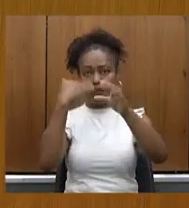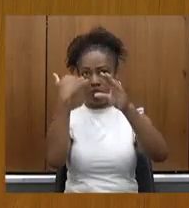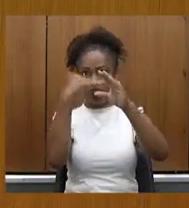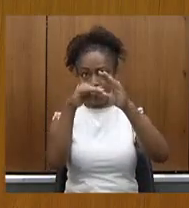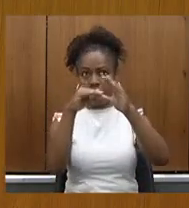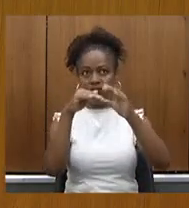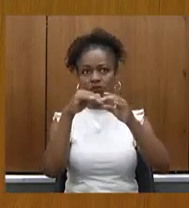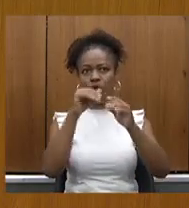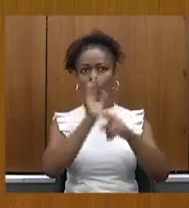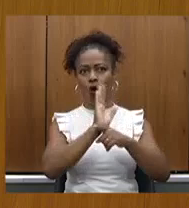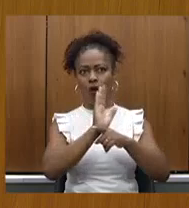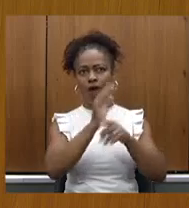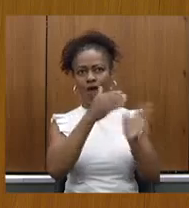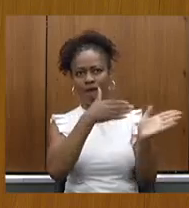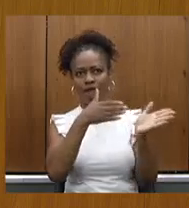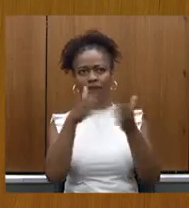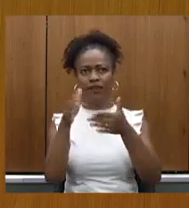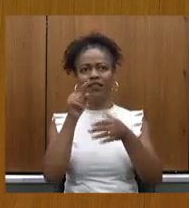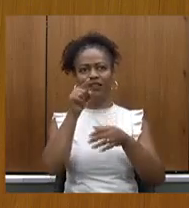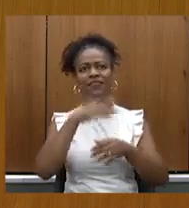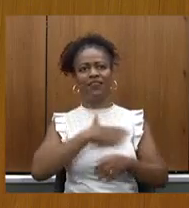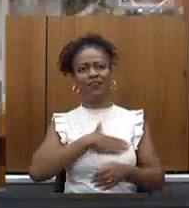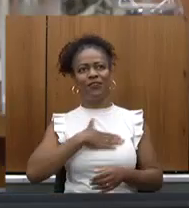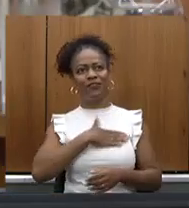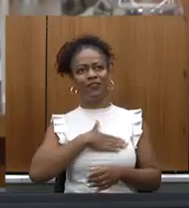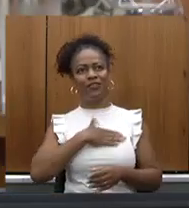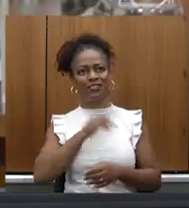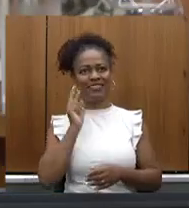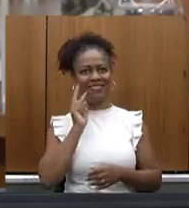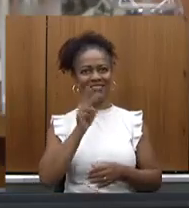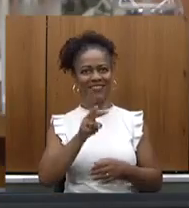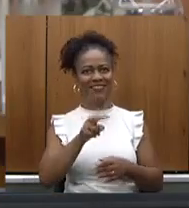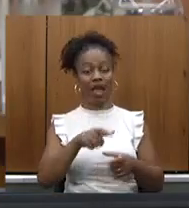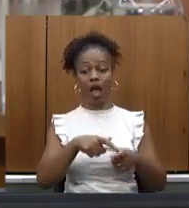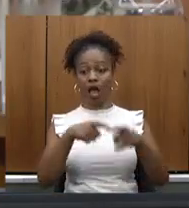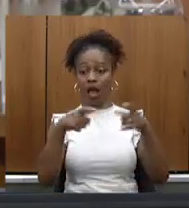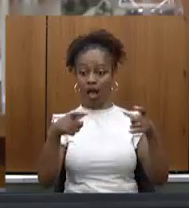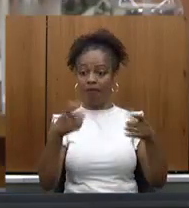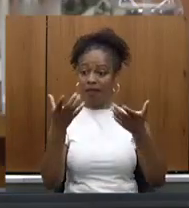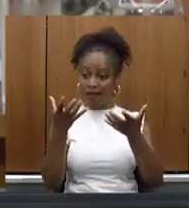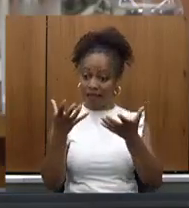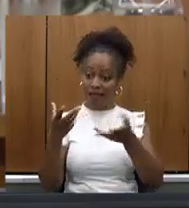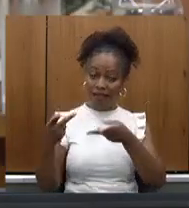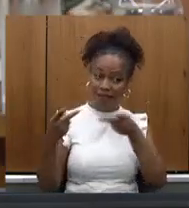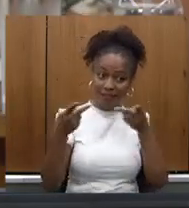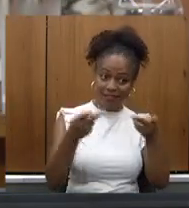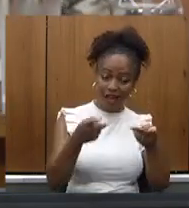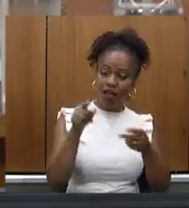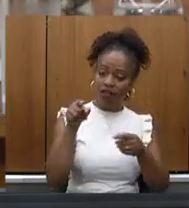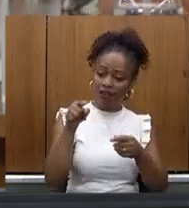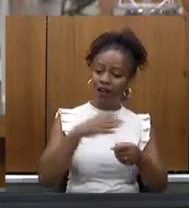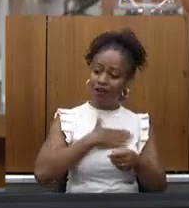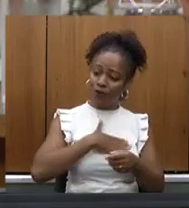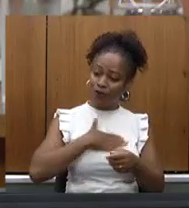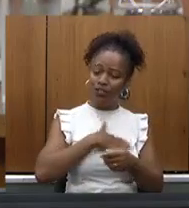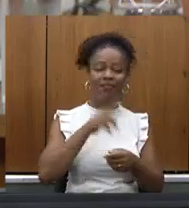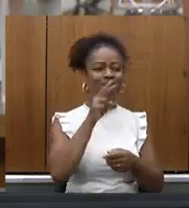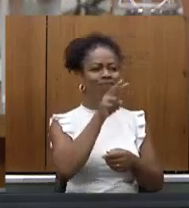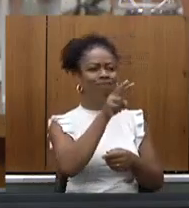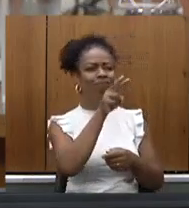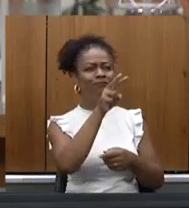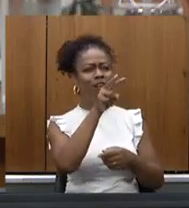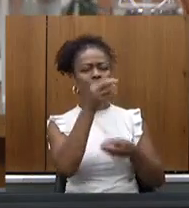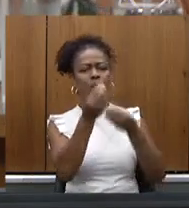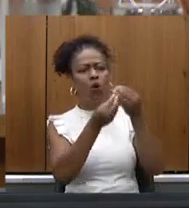deputado, você vai gostar de ver, muito amplo, se quiser visitar um dia, me fala, você vai gostar de ver com os próprios olhos ali no Carlos